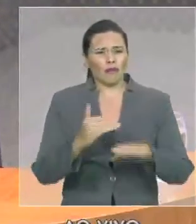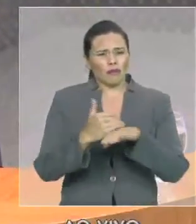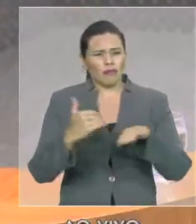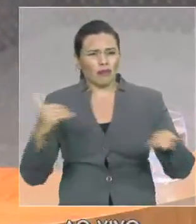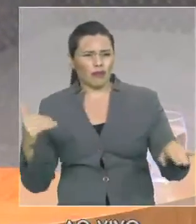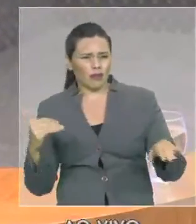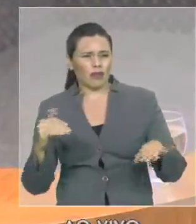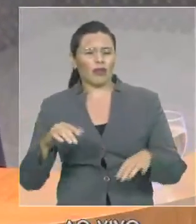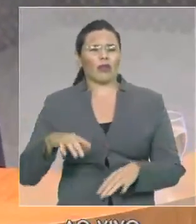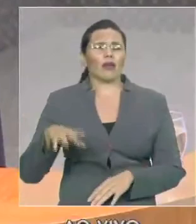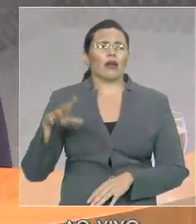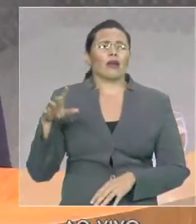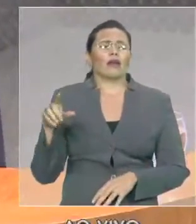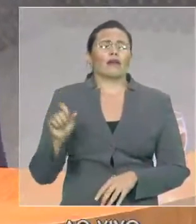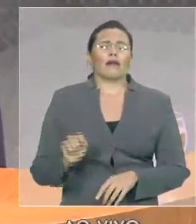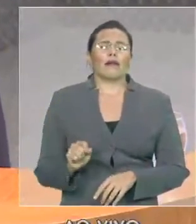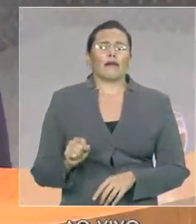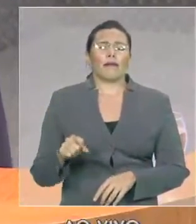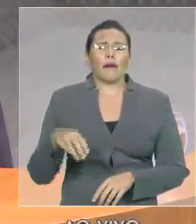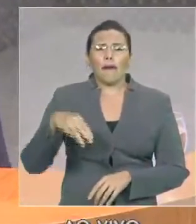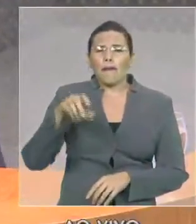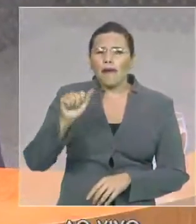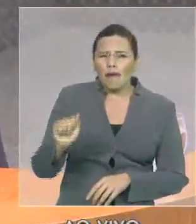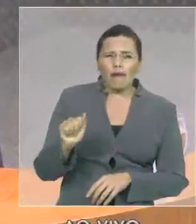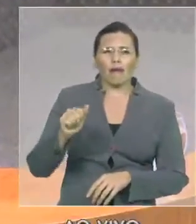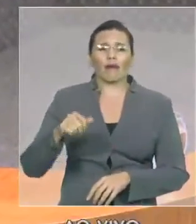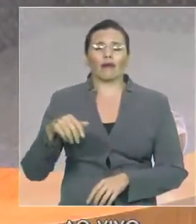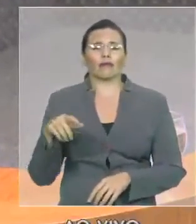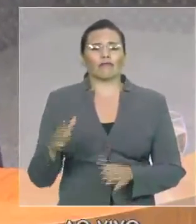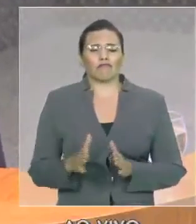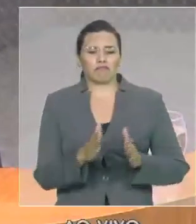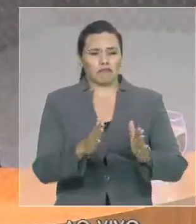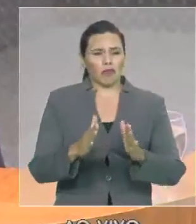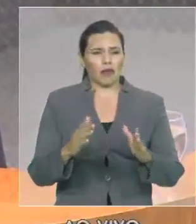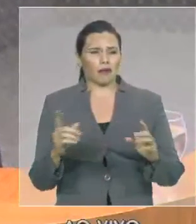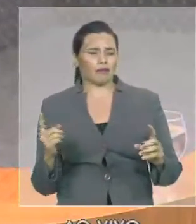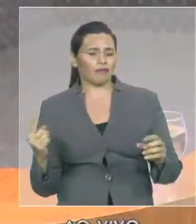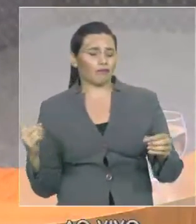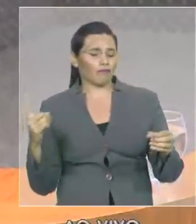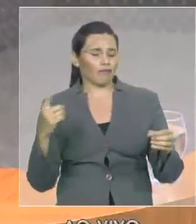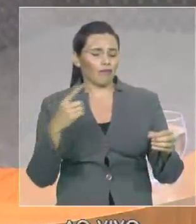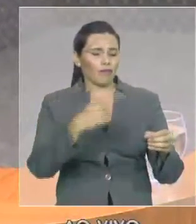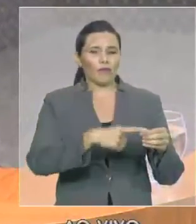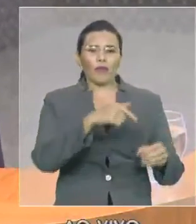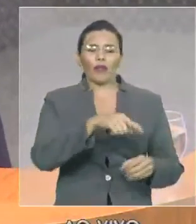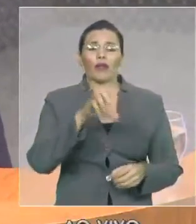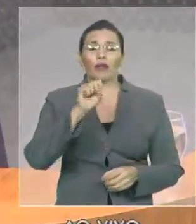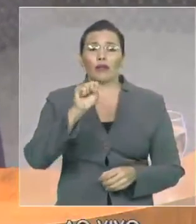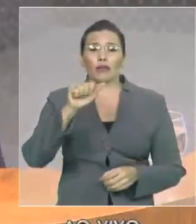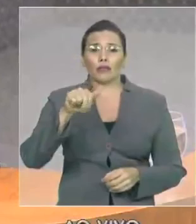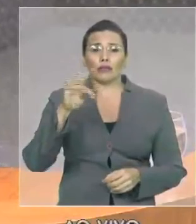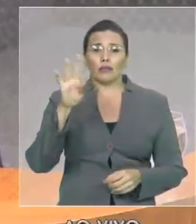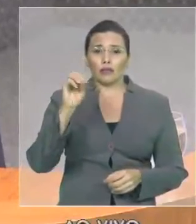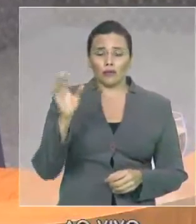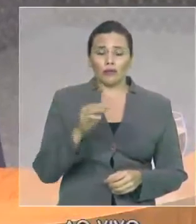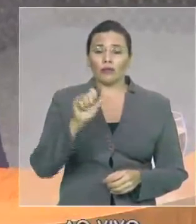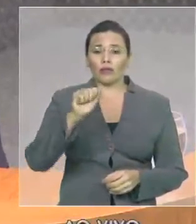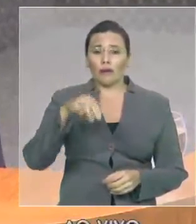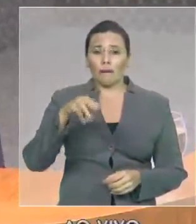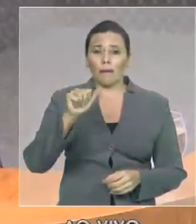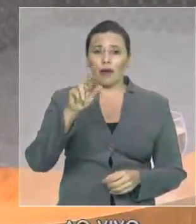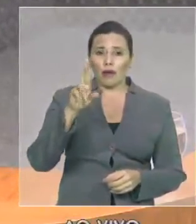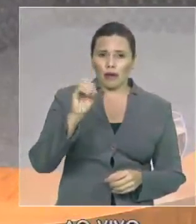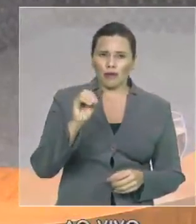a estrada para Santo Amaro estava abandonada foi retomada nós tivemos que fazer o destrato da empresa anterior que abandonou a obra